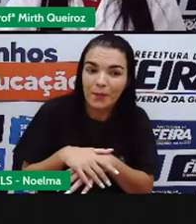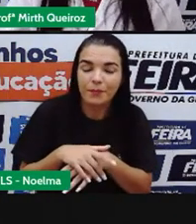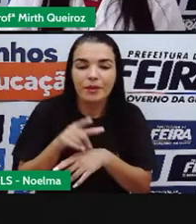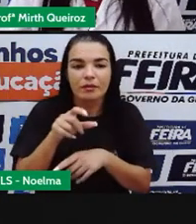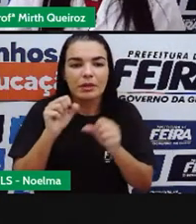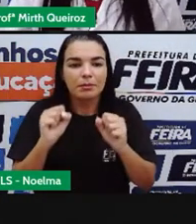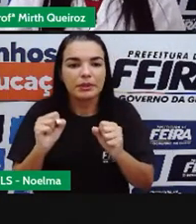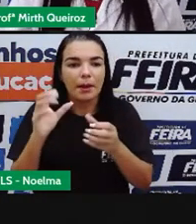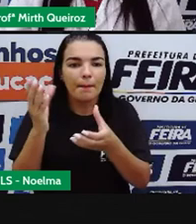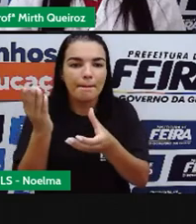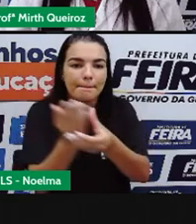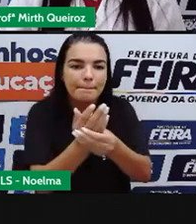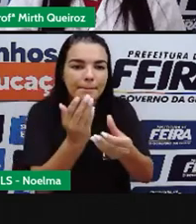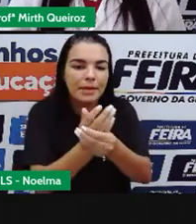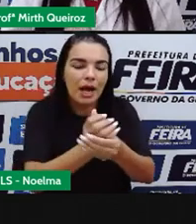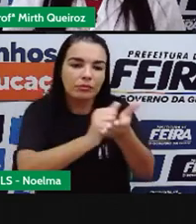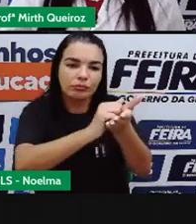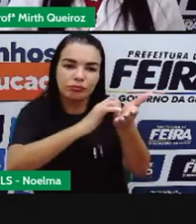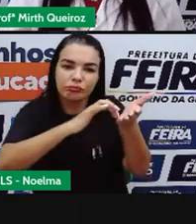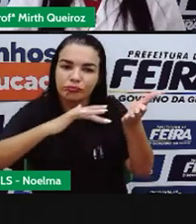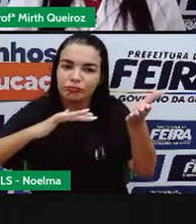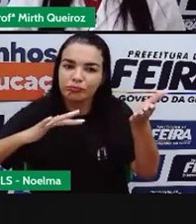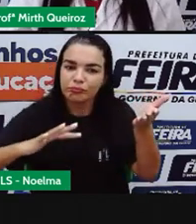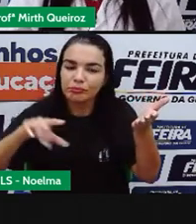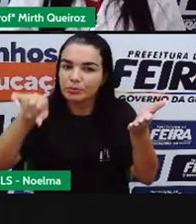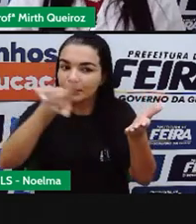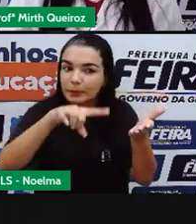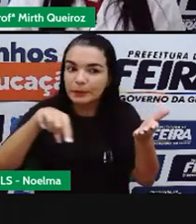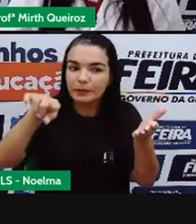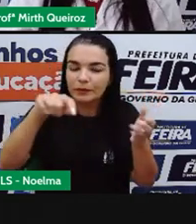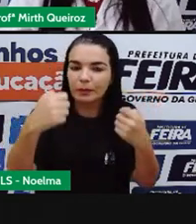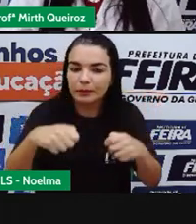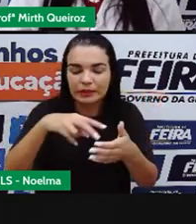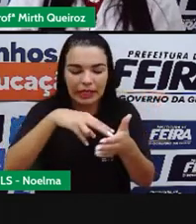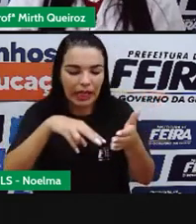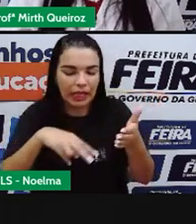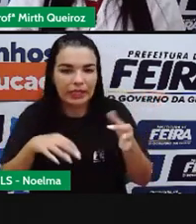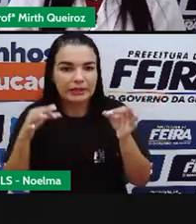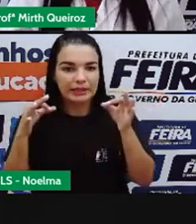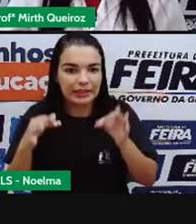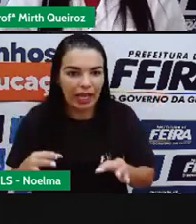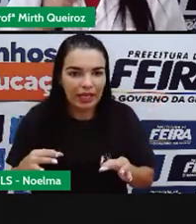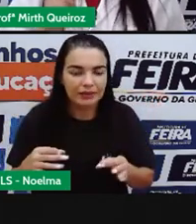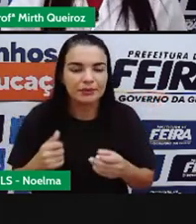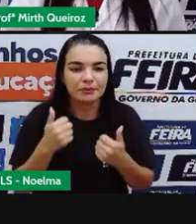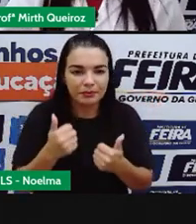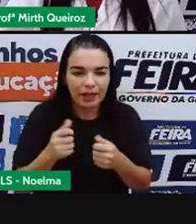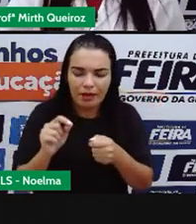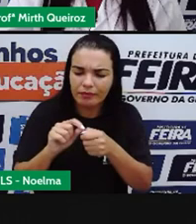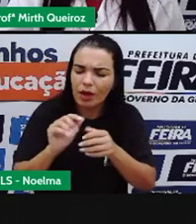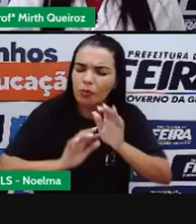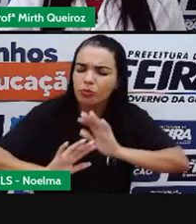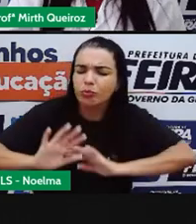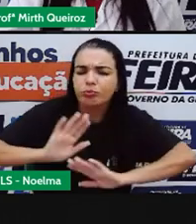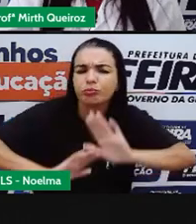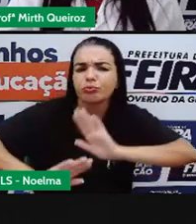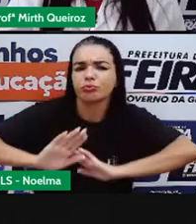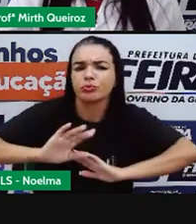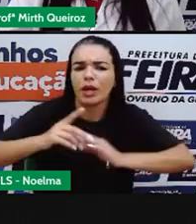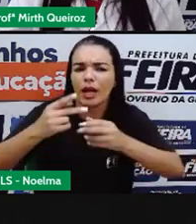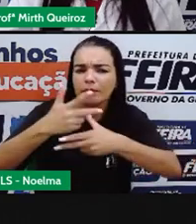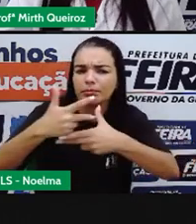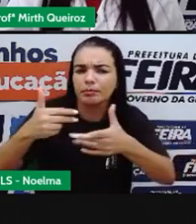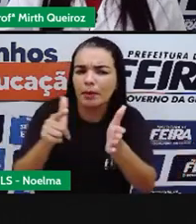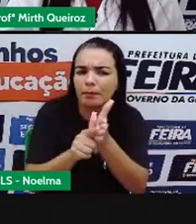Peguem lá o bloco de atividade de vocês, vejam orientações dos alunos, leiam direitinho, realizem as atividades. Cuidem desse material que deverá ser